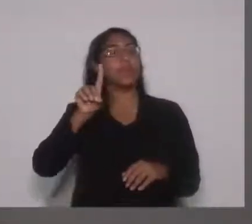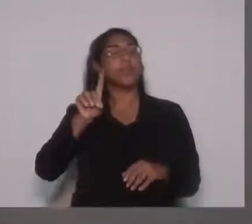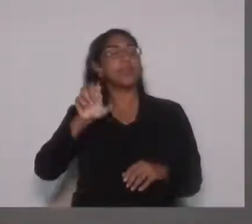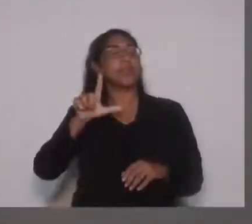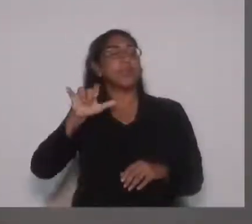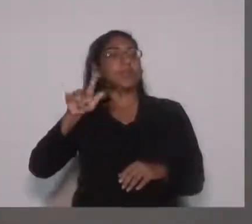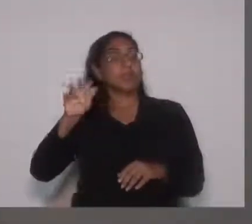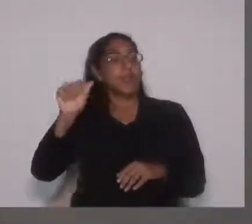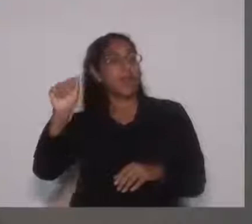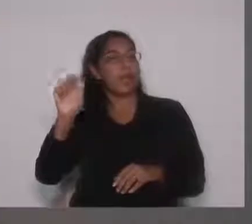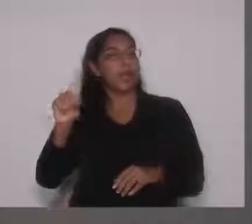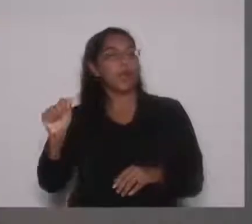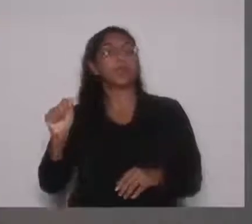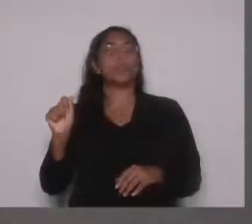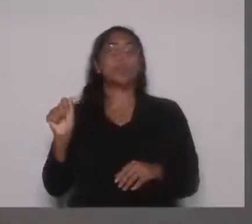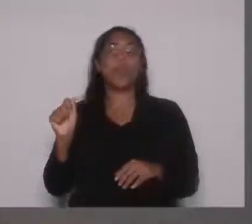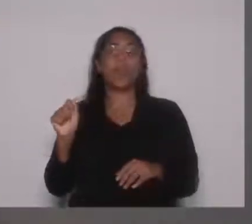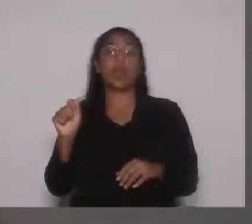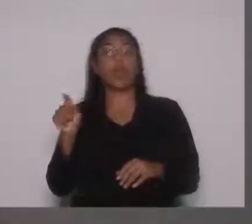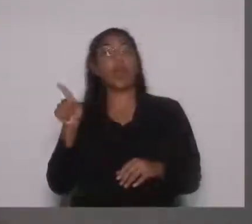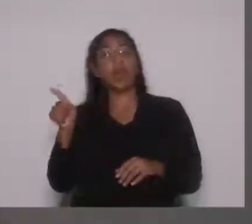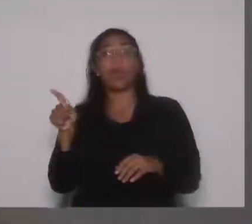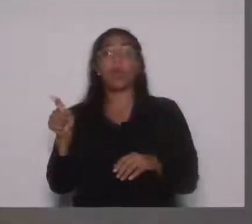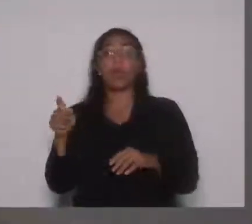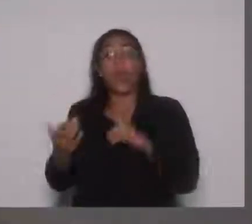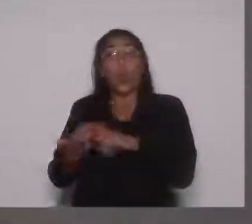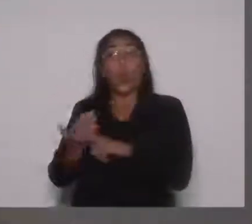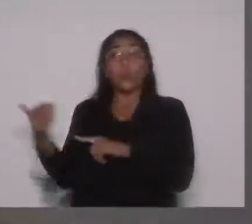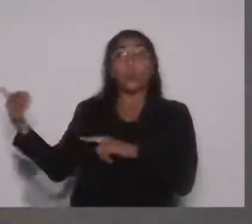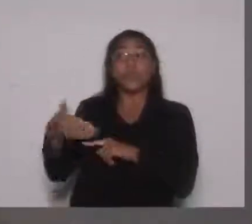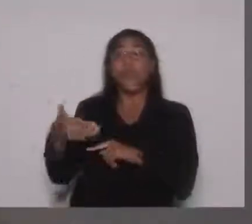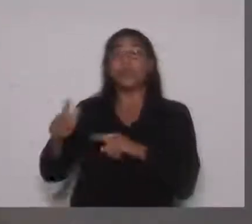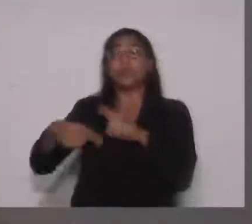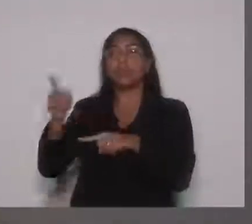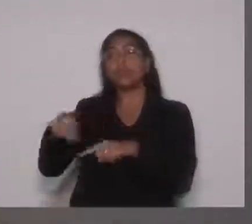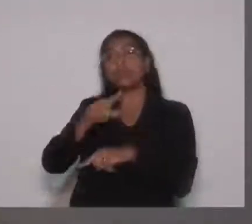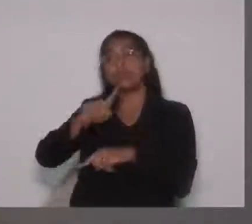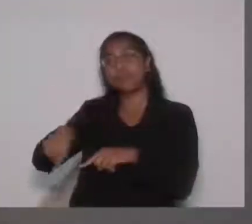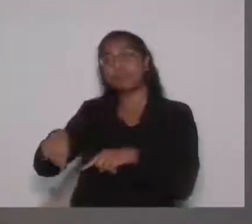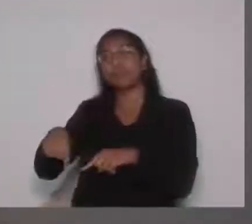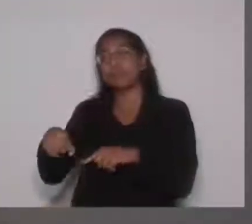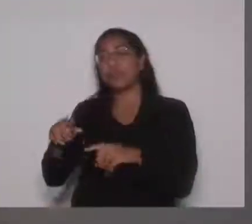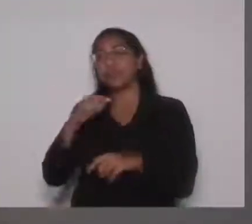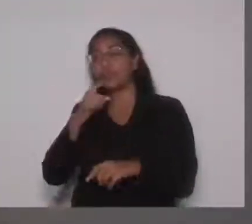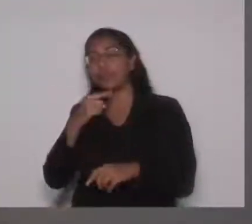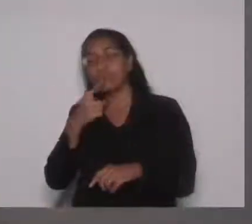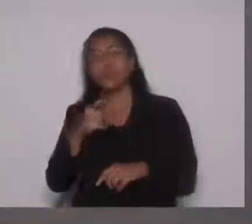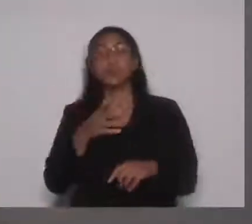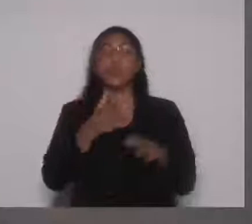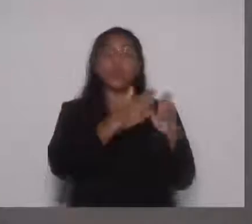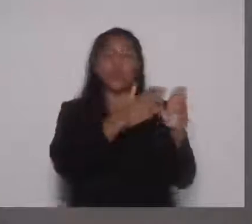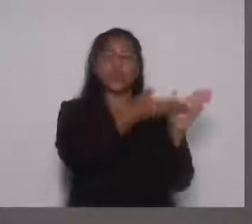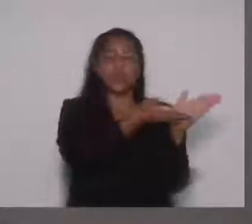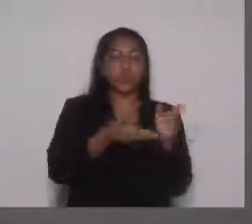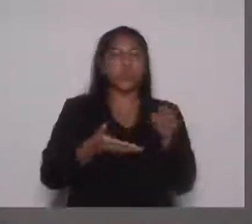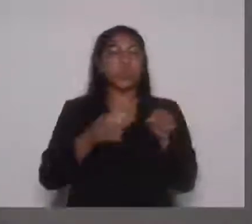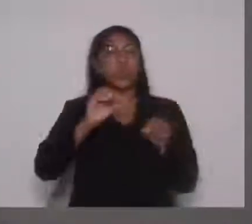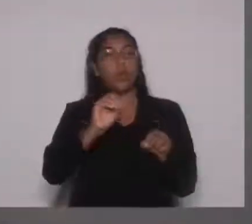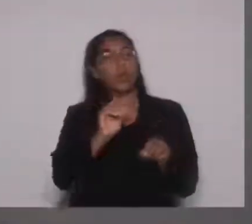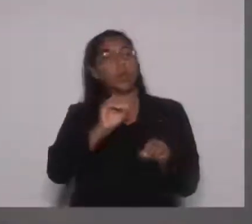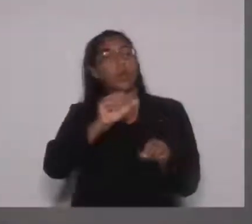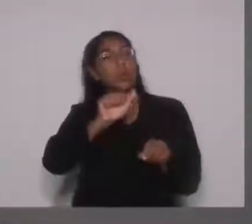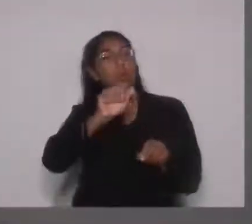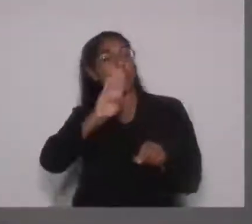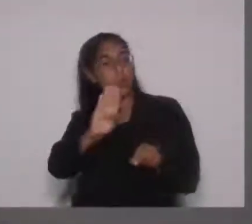mas ela teve um problema pessoal, um compromisso pessoal, não vai poder vir. Então nós vamos ter a OAB, o presidente deve falar alguma